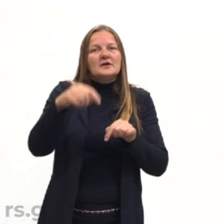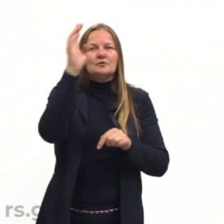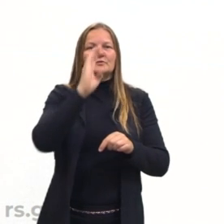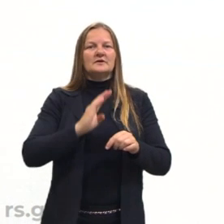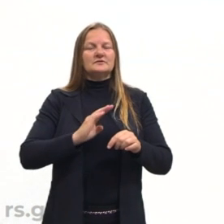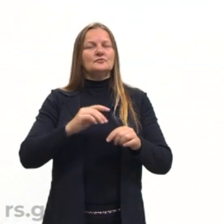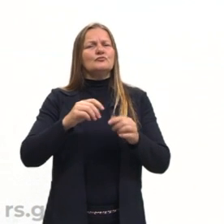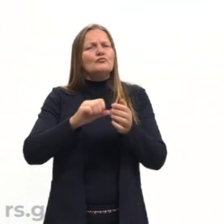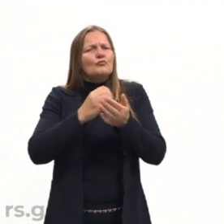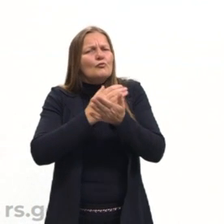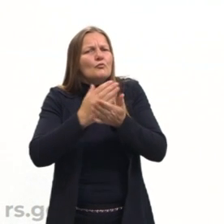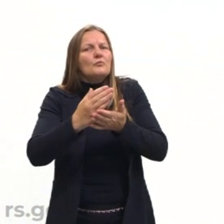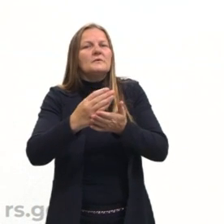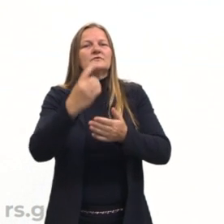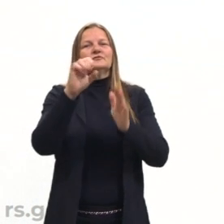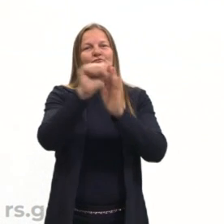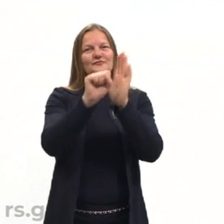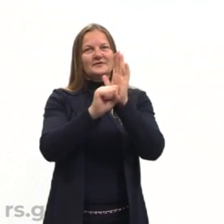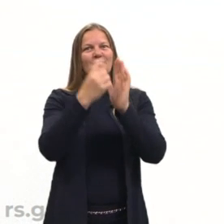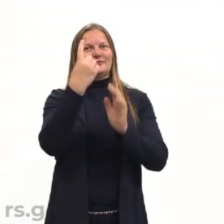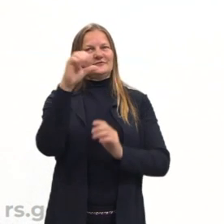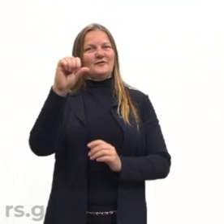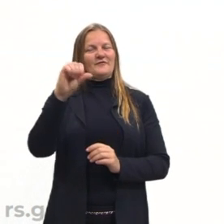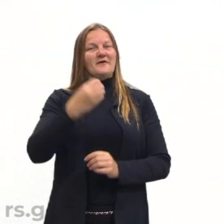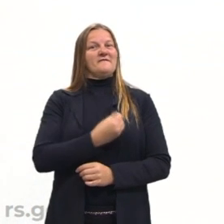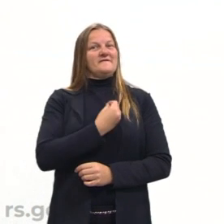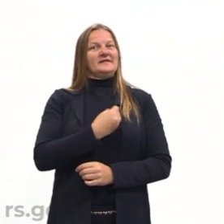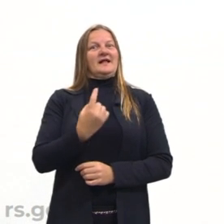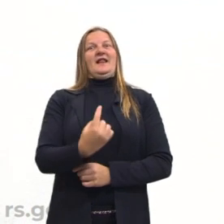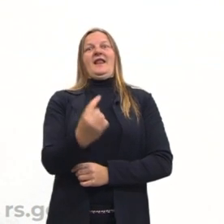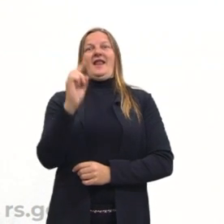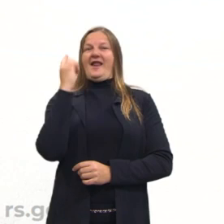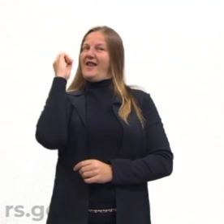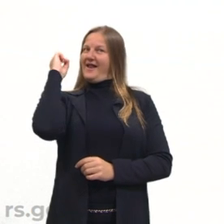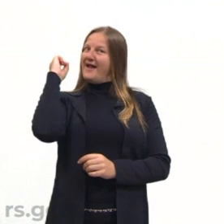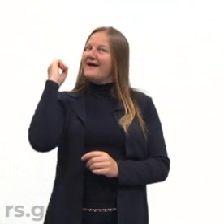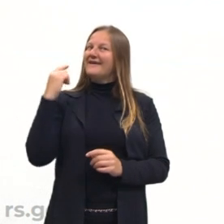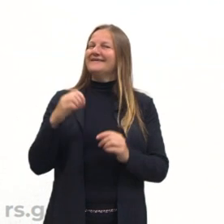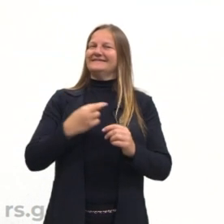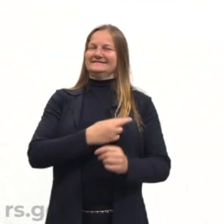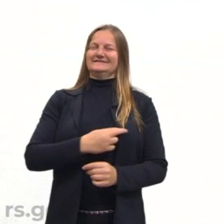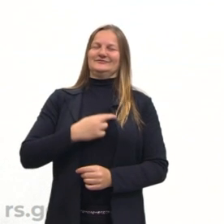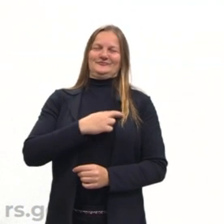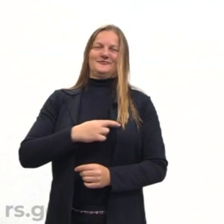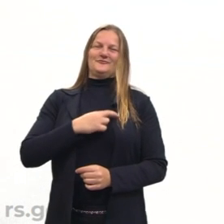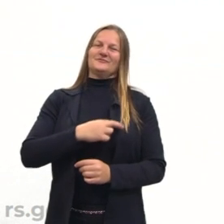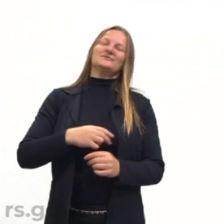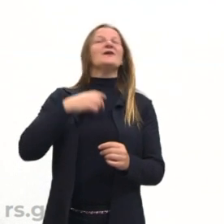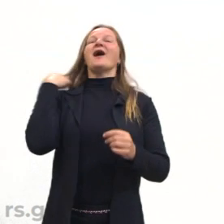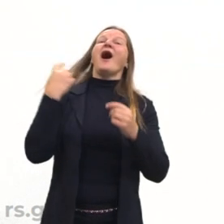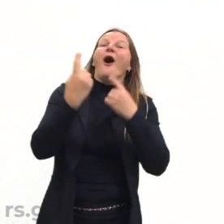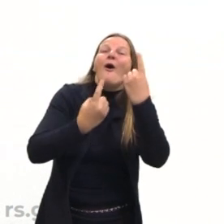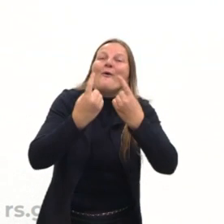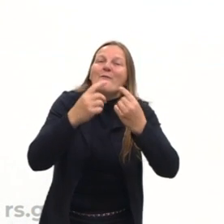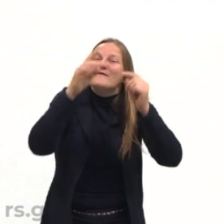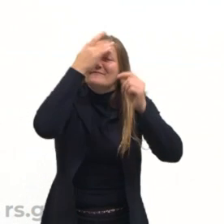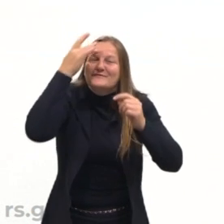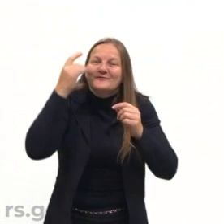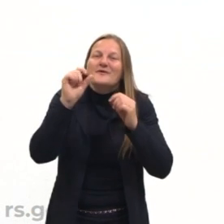XIX. Então quem vive essa época é romântico. Hoje nós podemos dizer que algumas pessoas ainda possuem as características